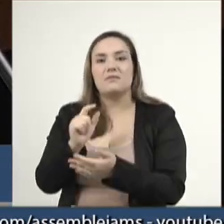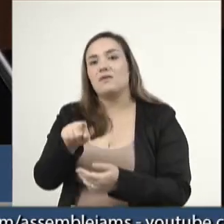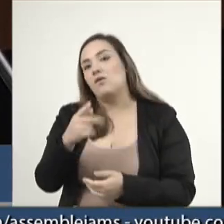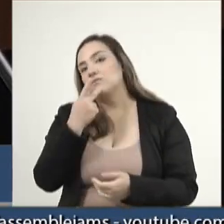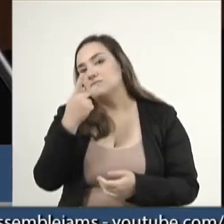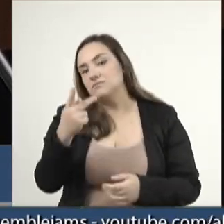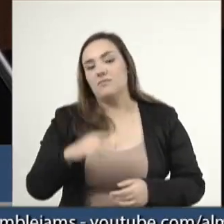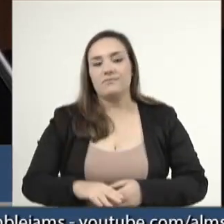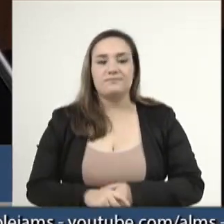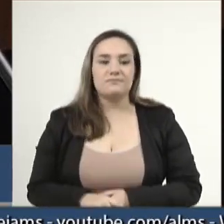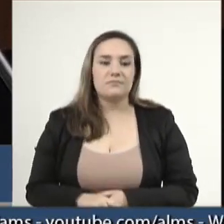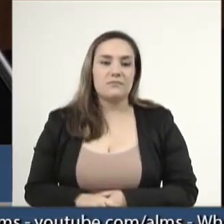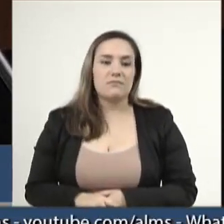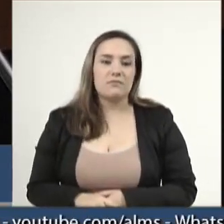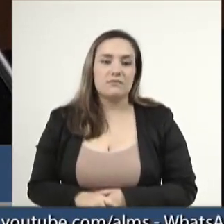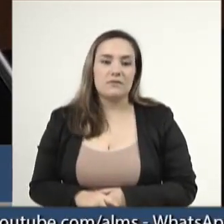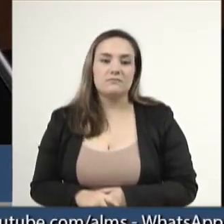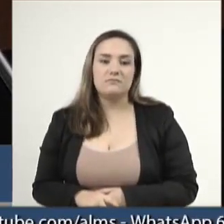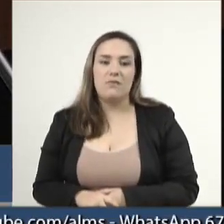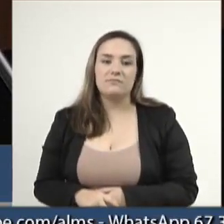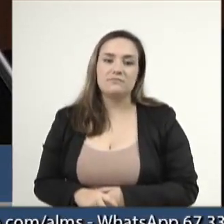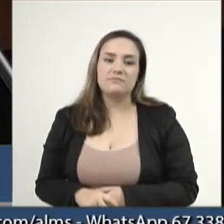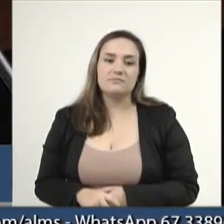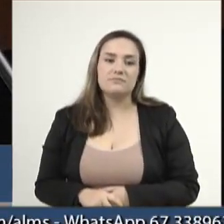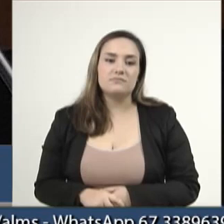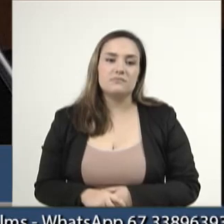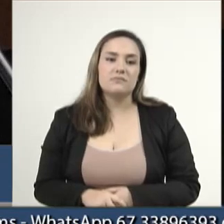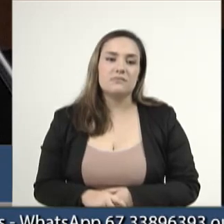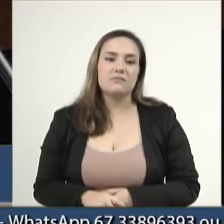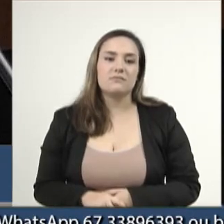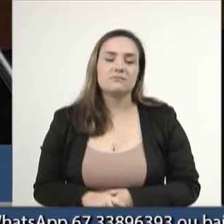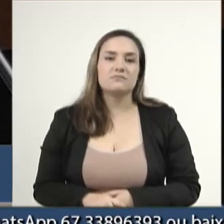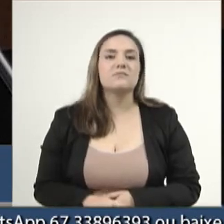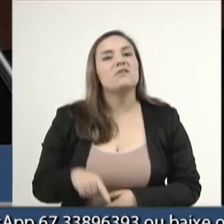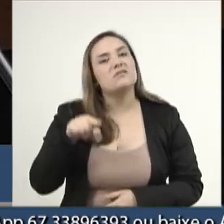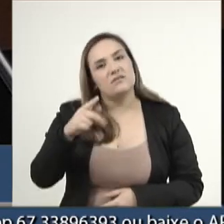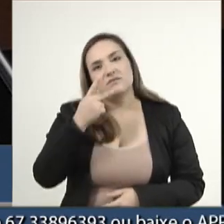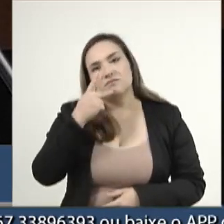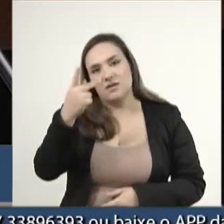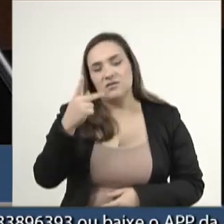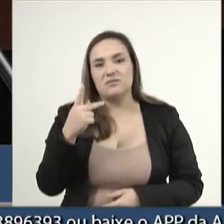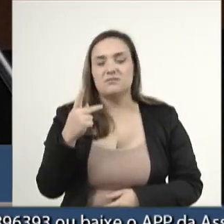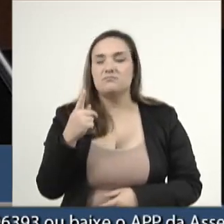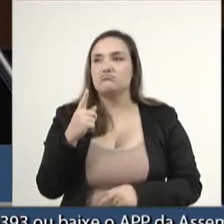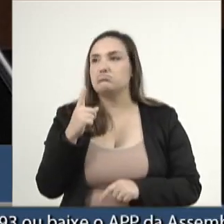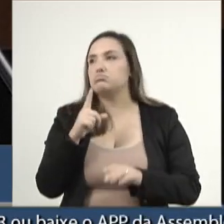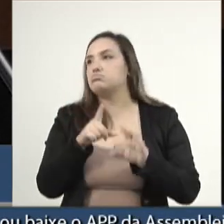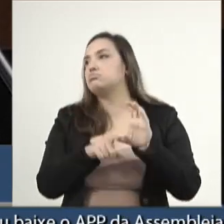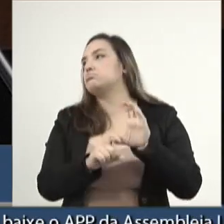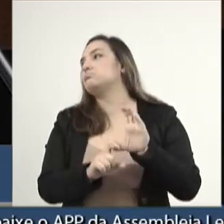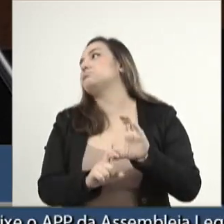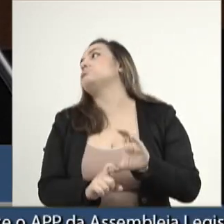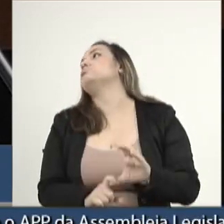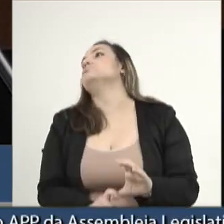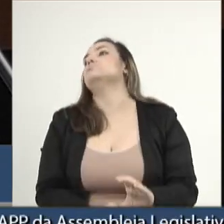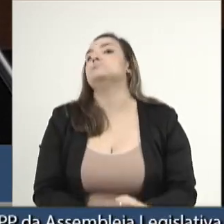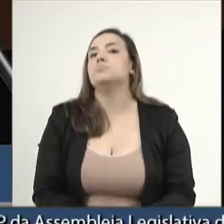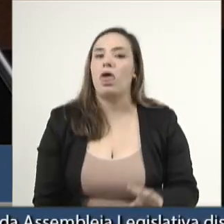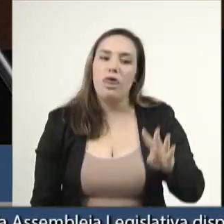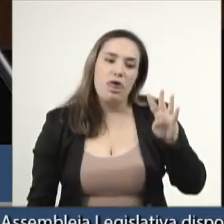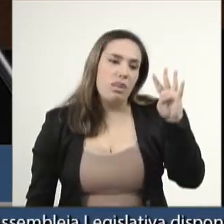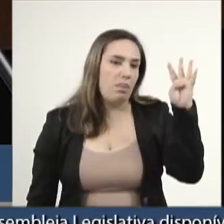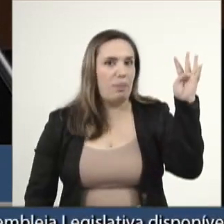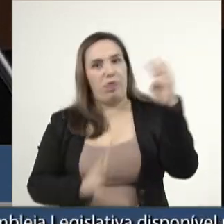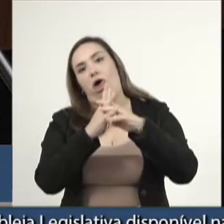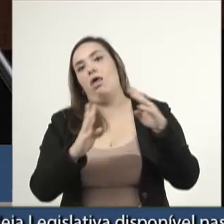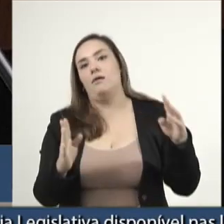que culminaram nesse tempo, déficit extraordinário do governo do Lula,